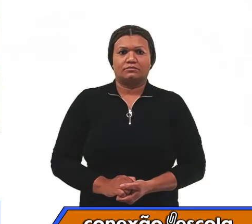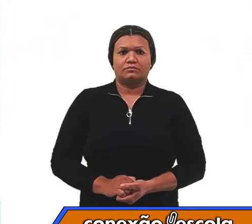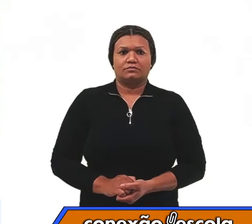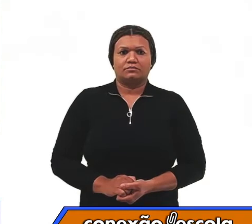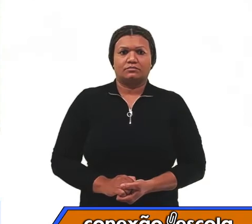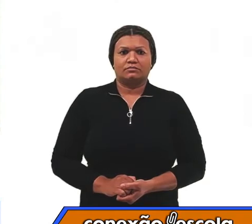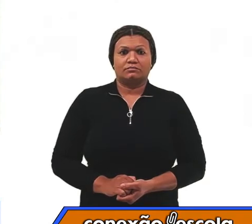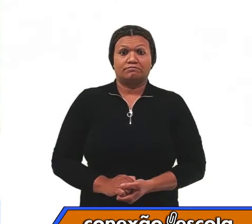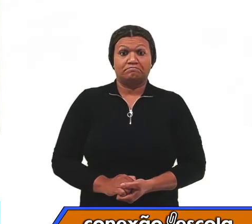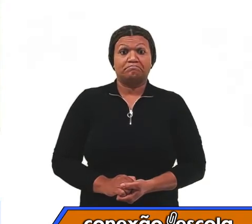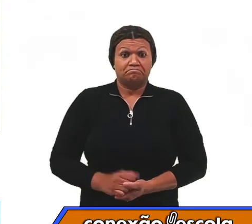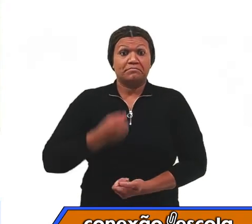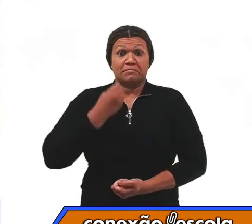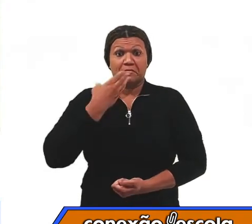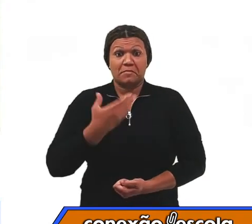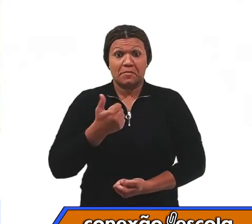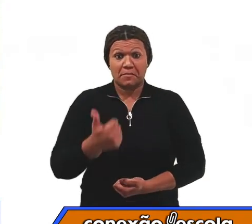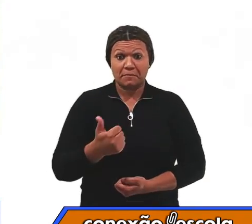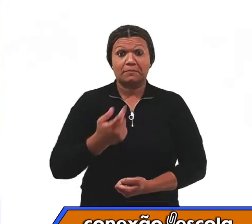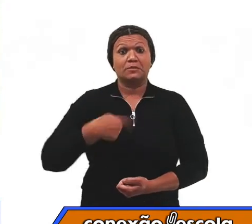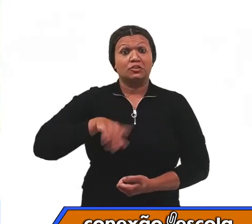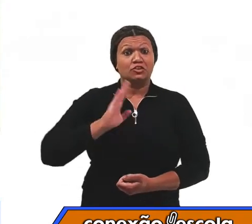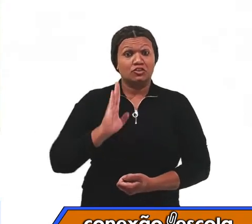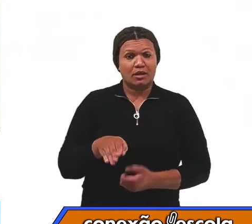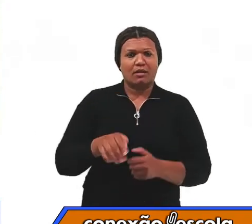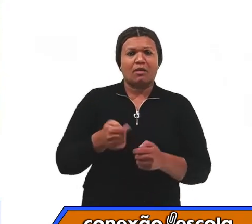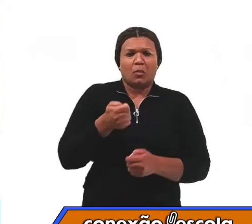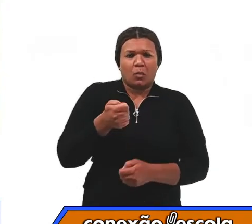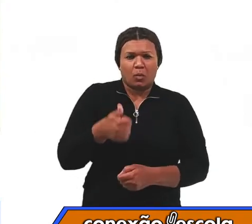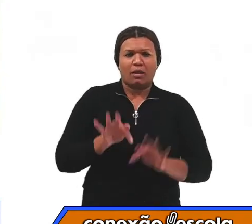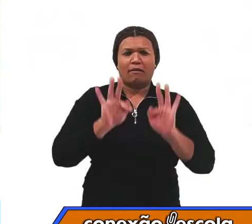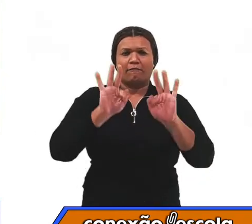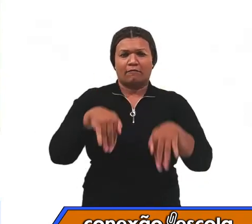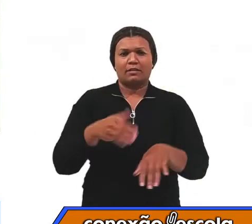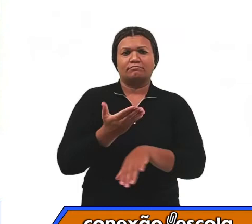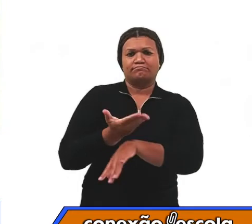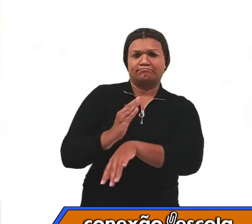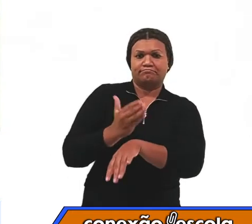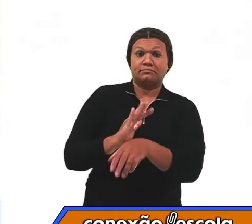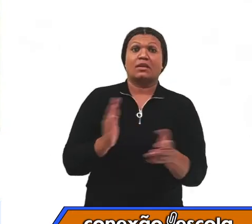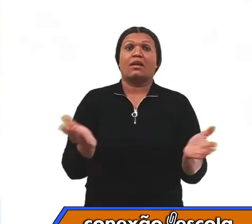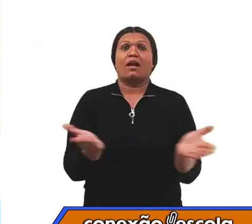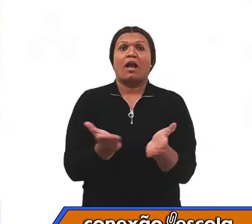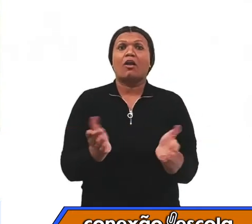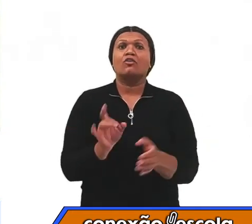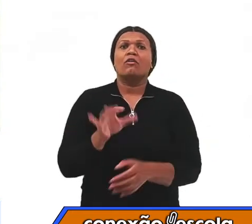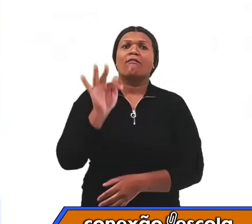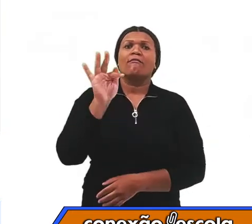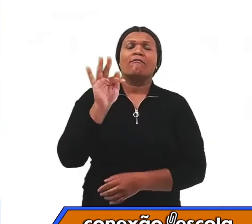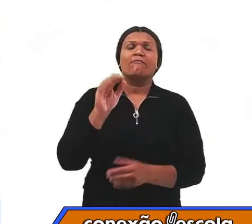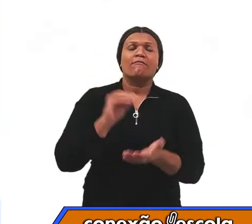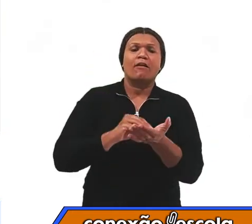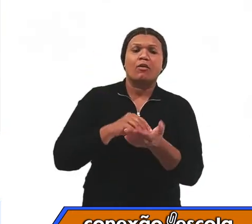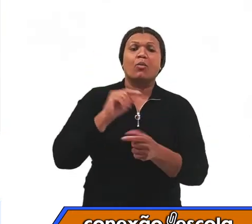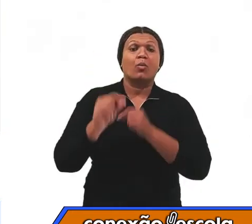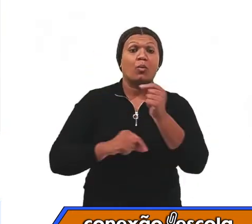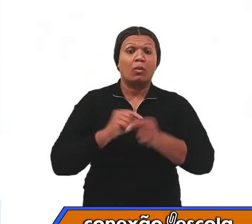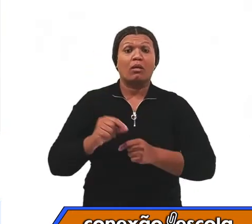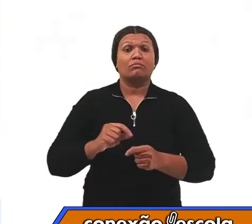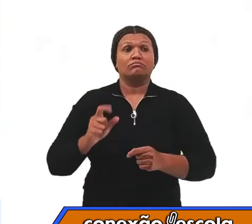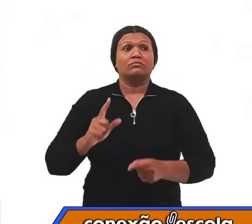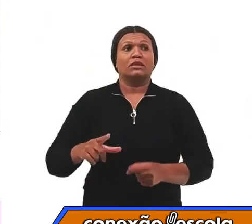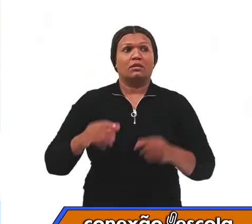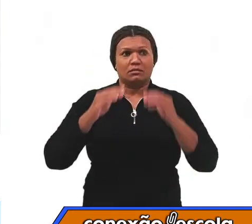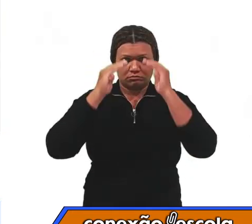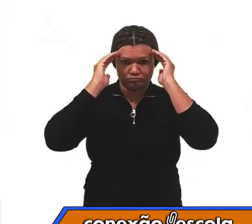Muito bem pessoal, já estamos quase terminando nosso treino. Agora só faltam os abdominais e